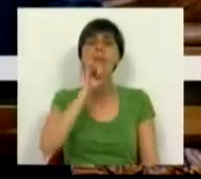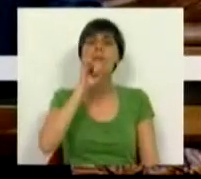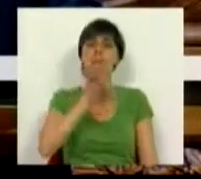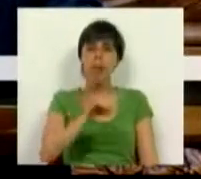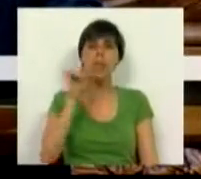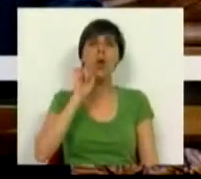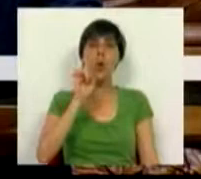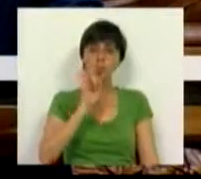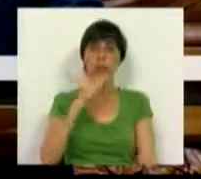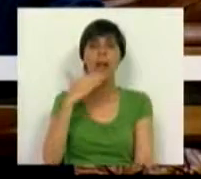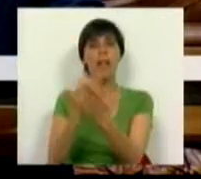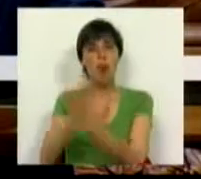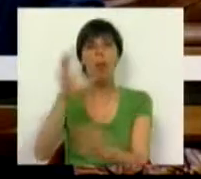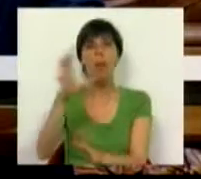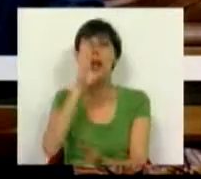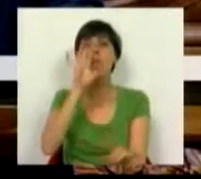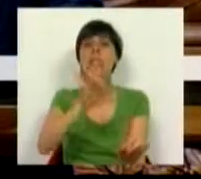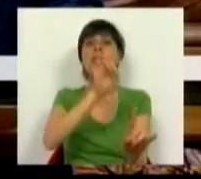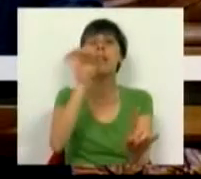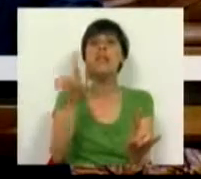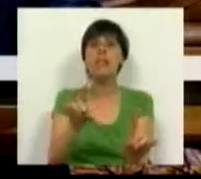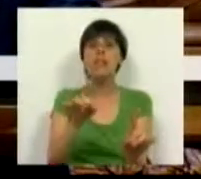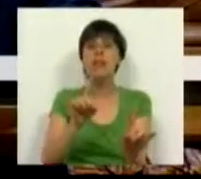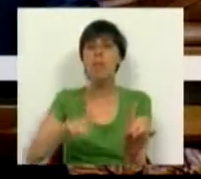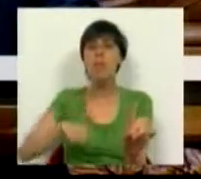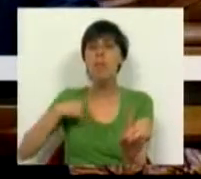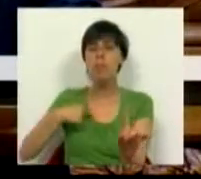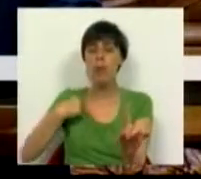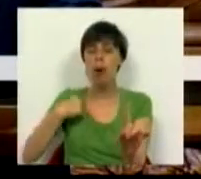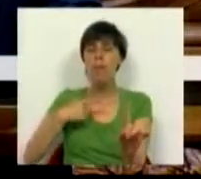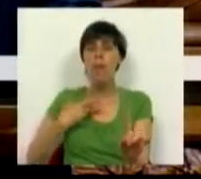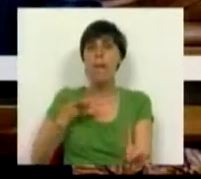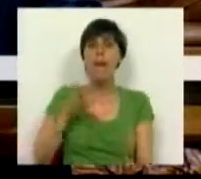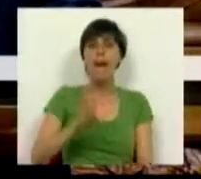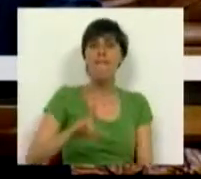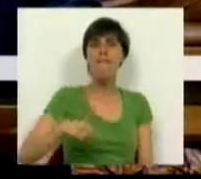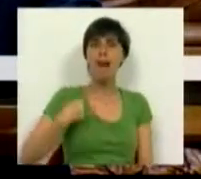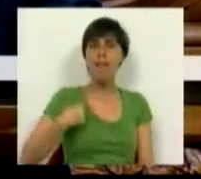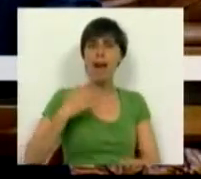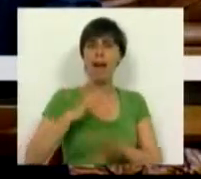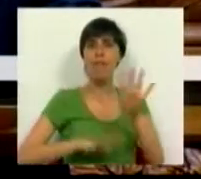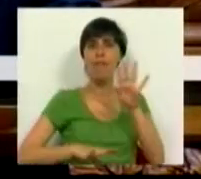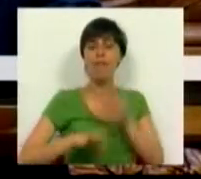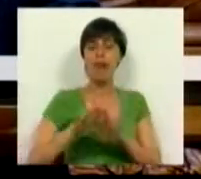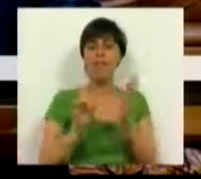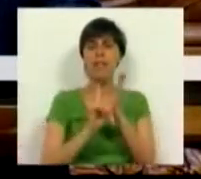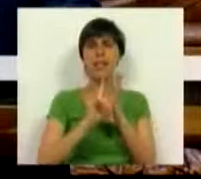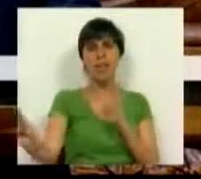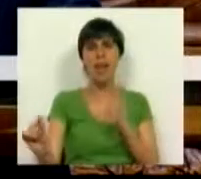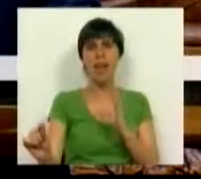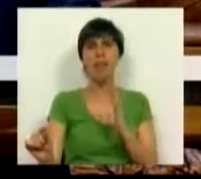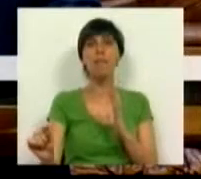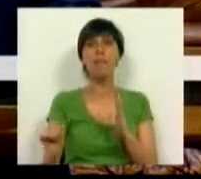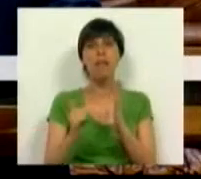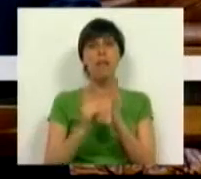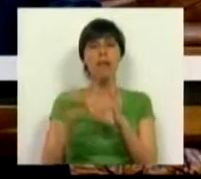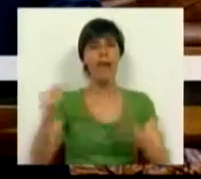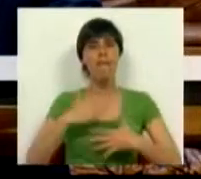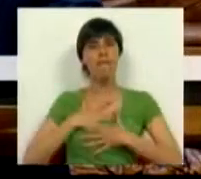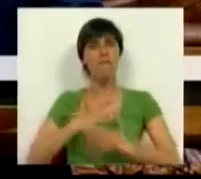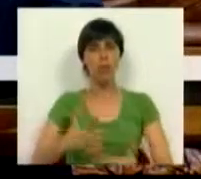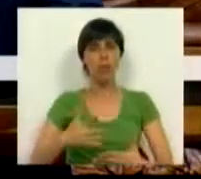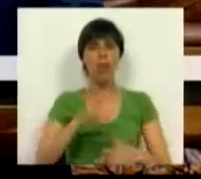pode ser útil ao país. se tiver o rasgo de dar o primeiro passo para a sua saída e a saída